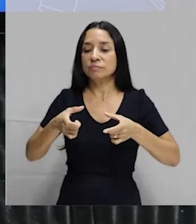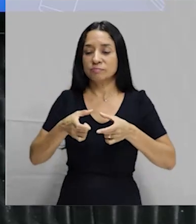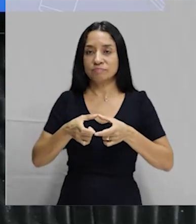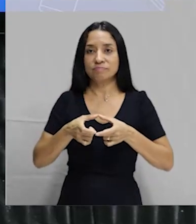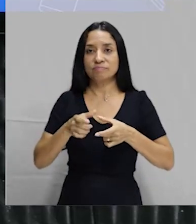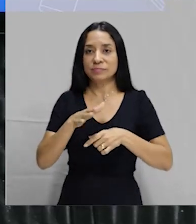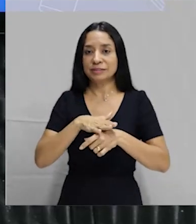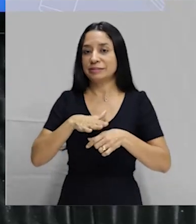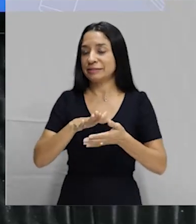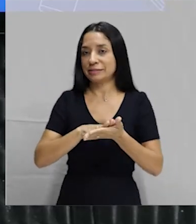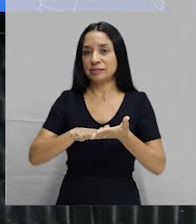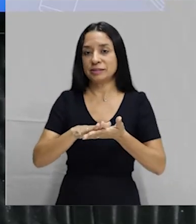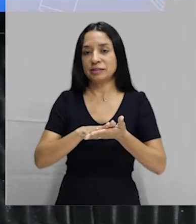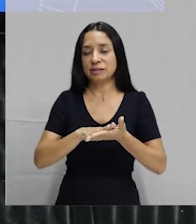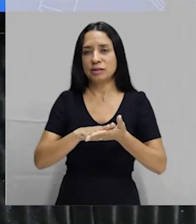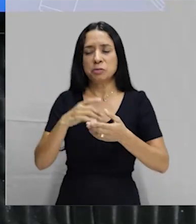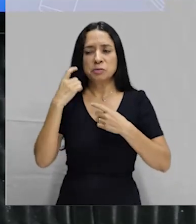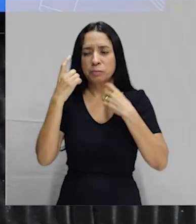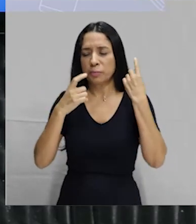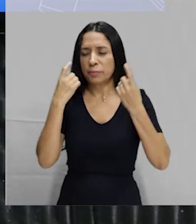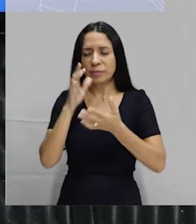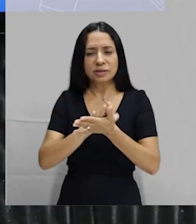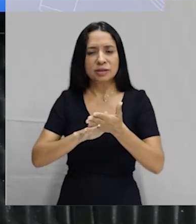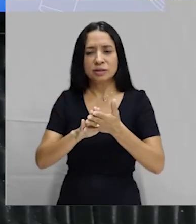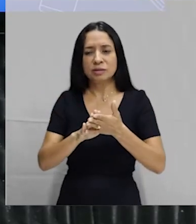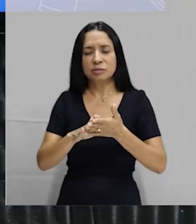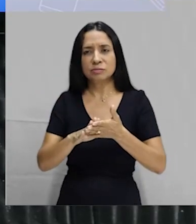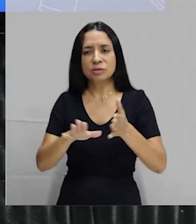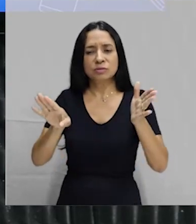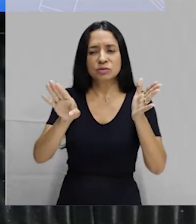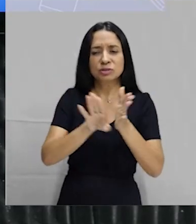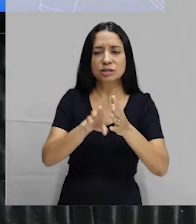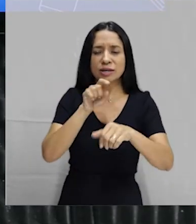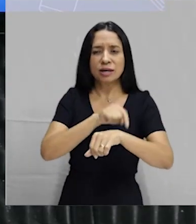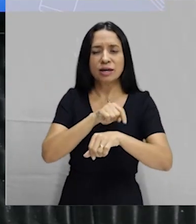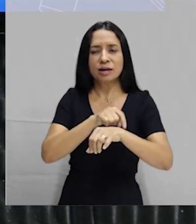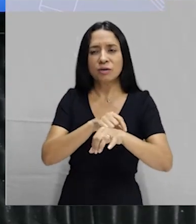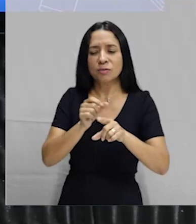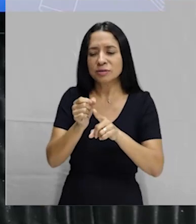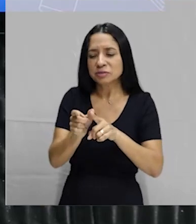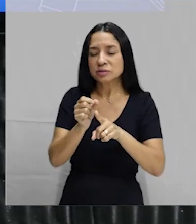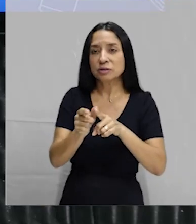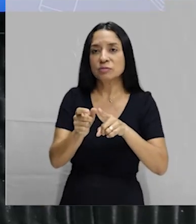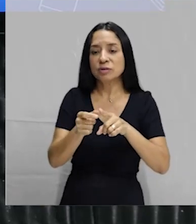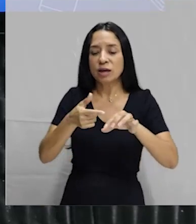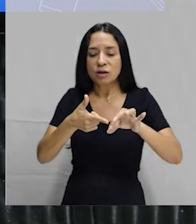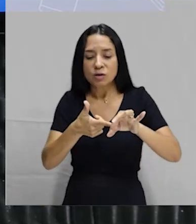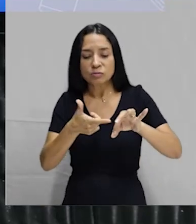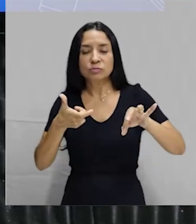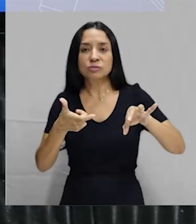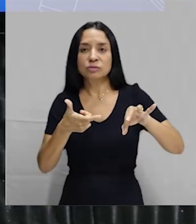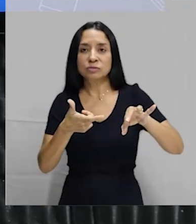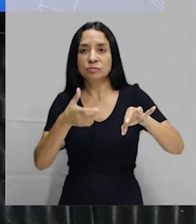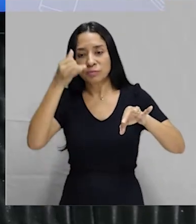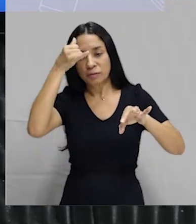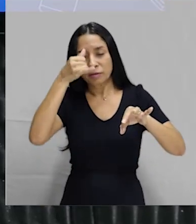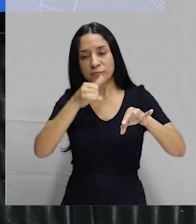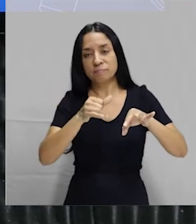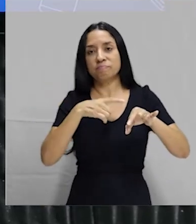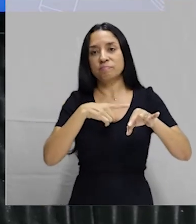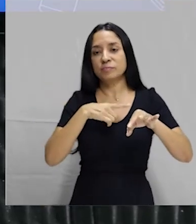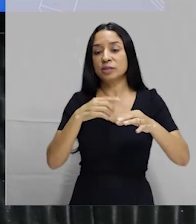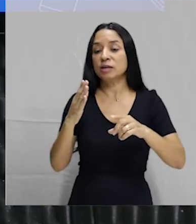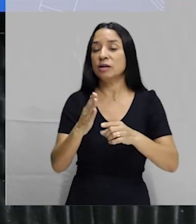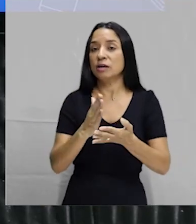não, não preocupa, não. Quando chegar lá, quando chegar a hora H, a hora de ejacular, eu tiro aqui o pênis para poder evitar ter